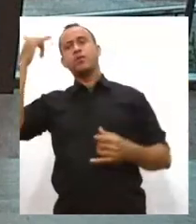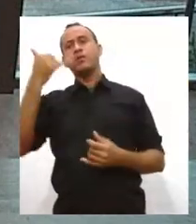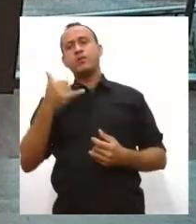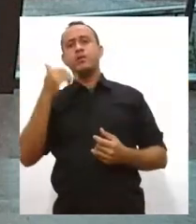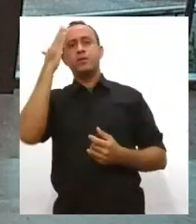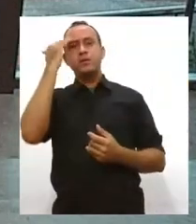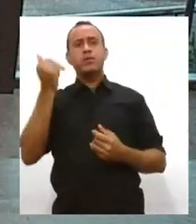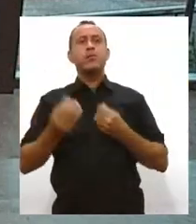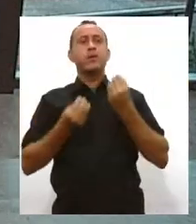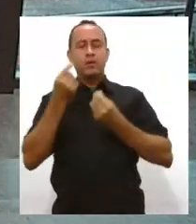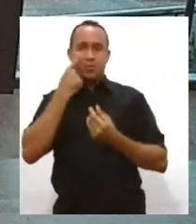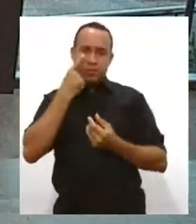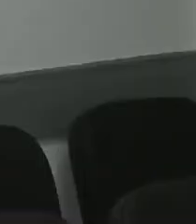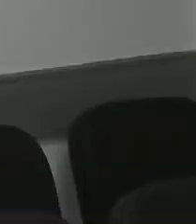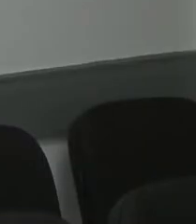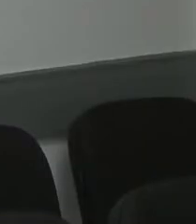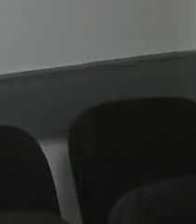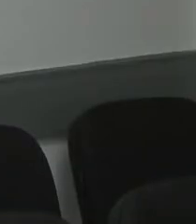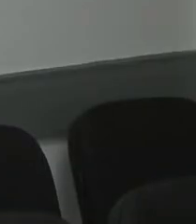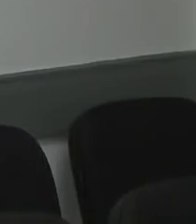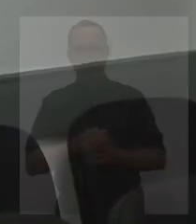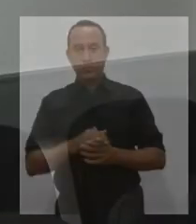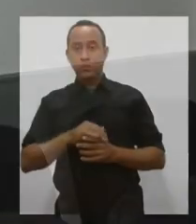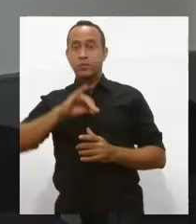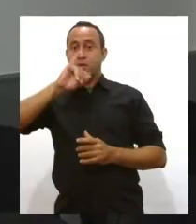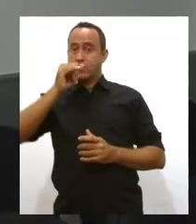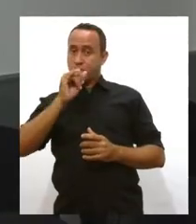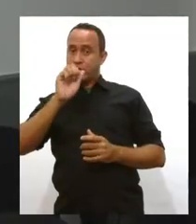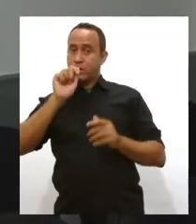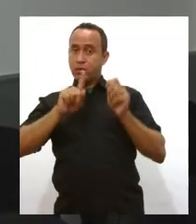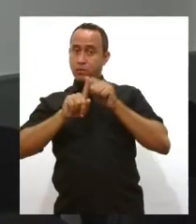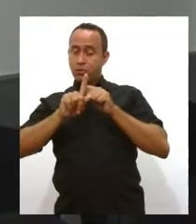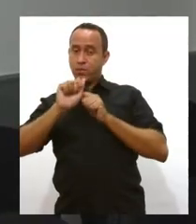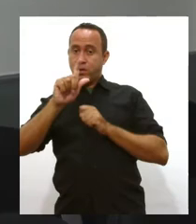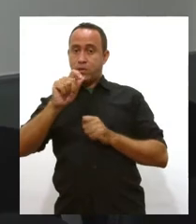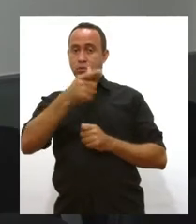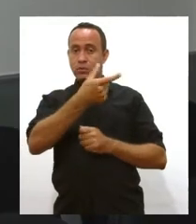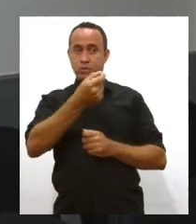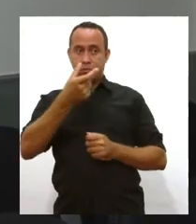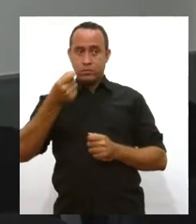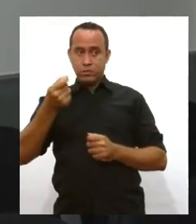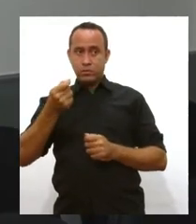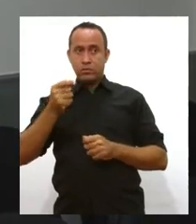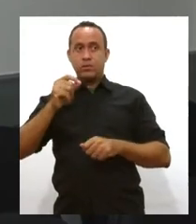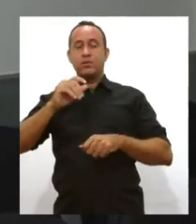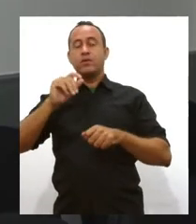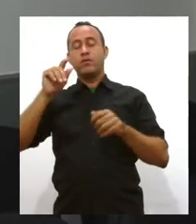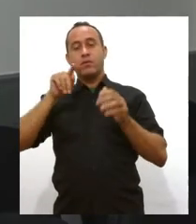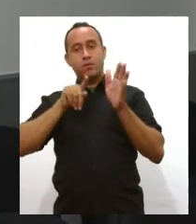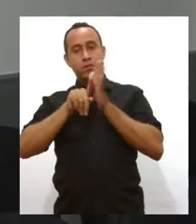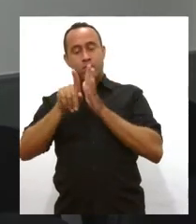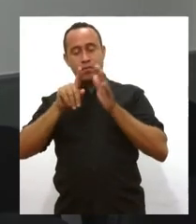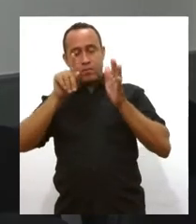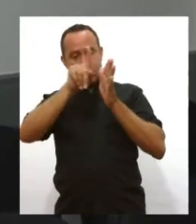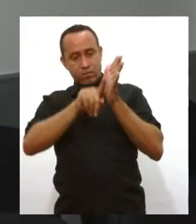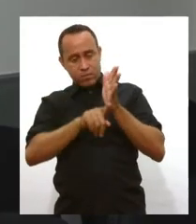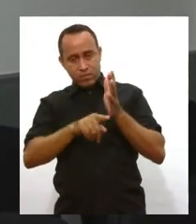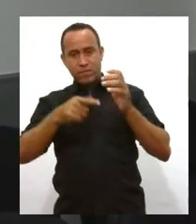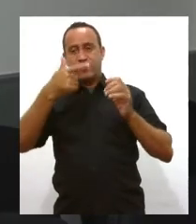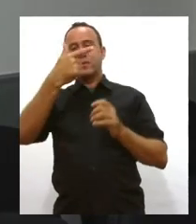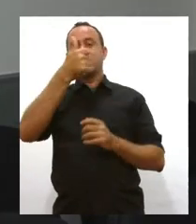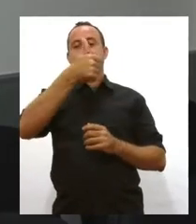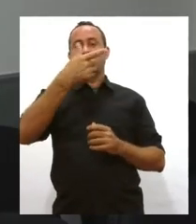isso. Vamos ouvir, então. De janeiro a agosto de 2020, já foram registradas 613